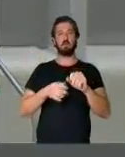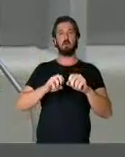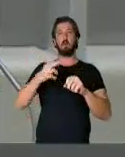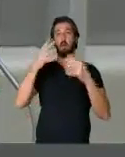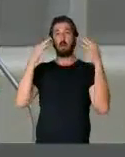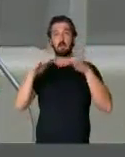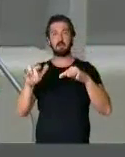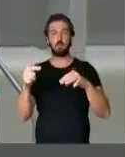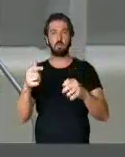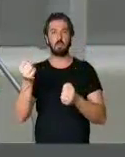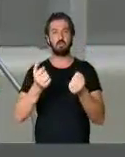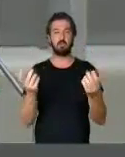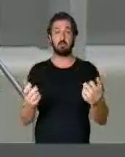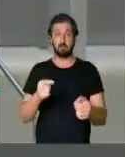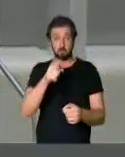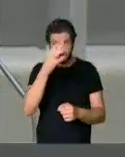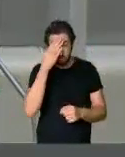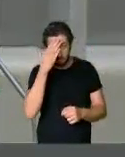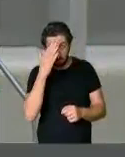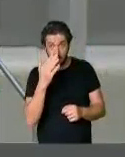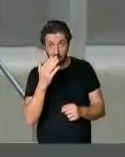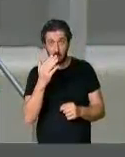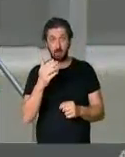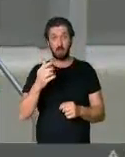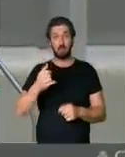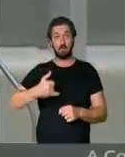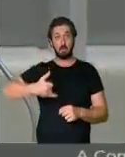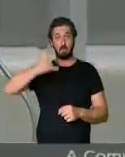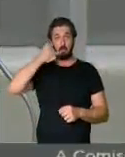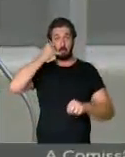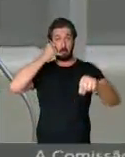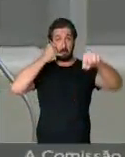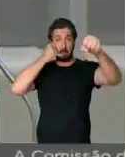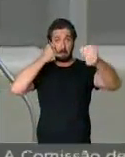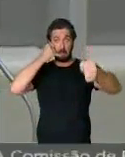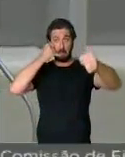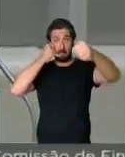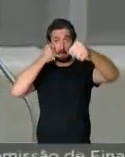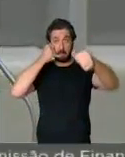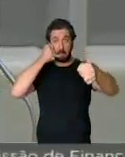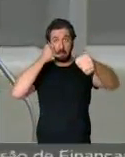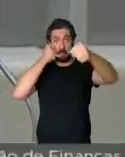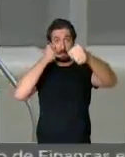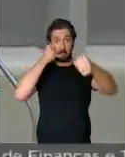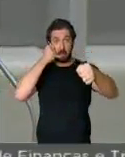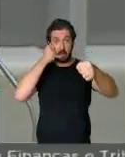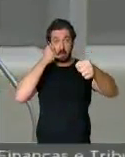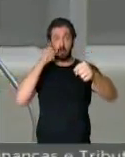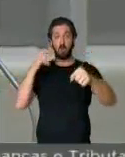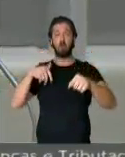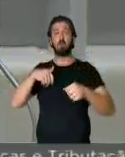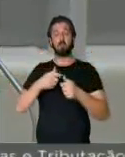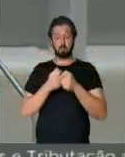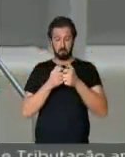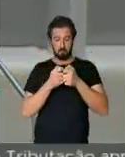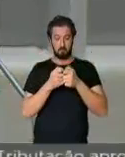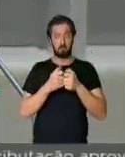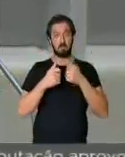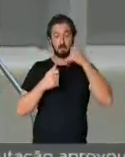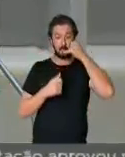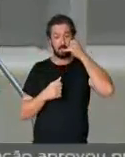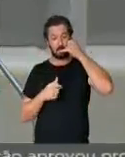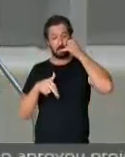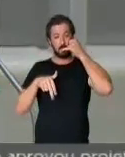atenção. Vocês sabiam que o uso do telefone celular, enquanto dirige ou caminha, aumenta em